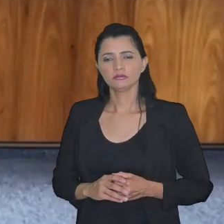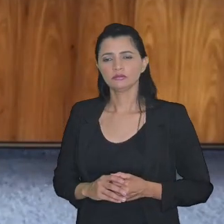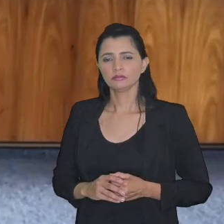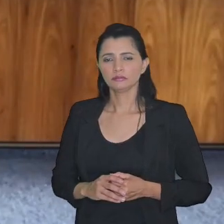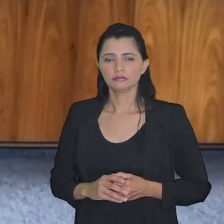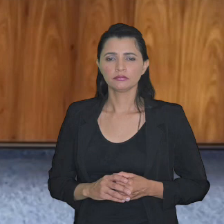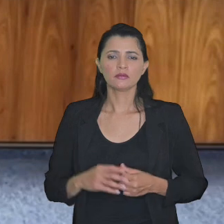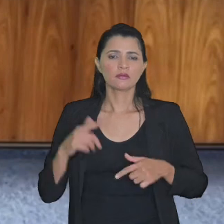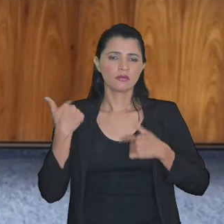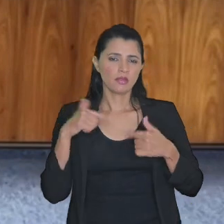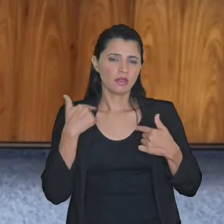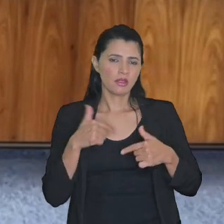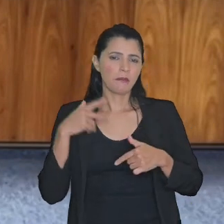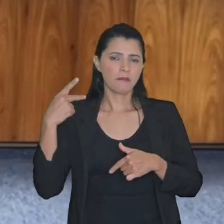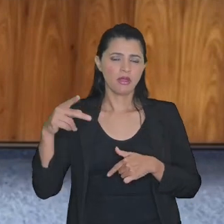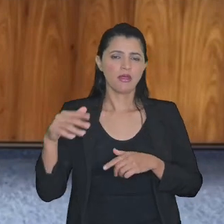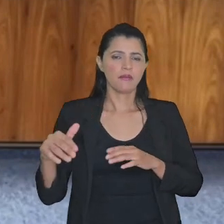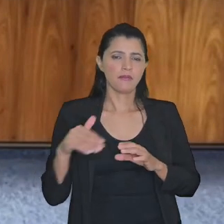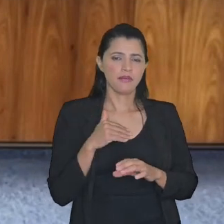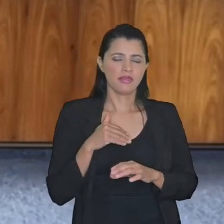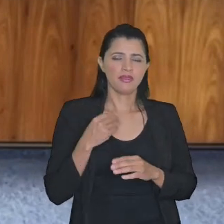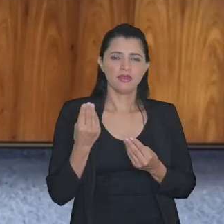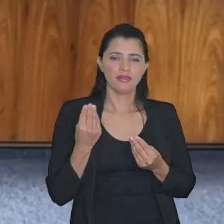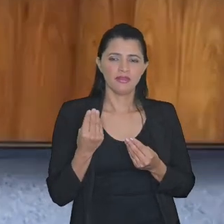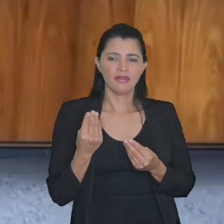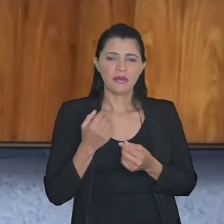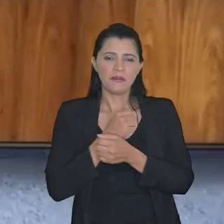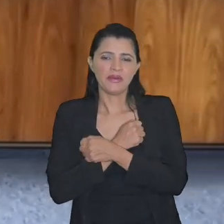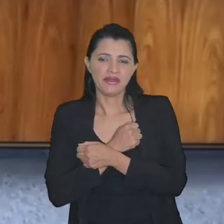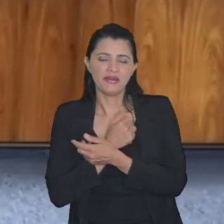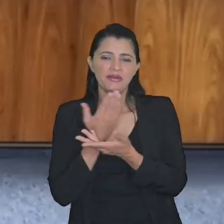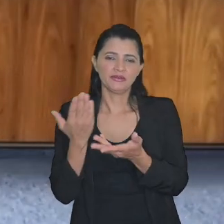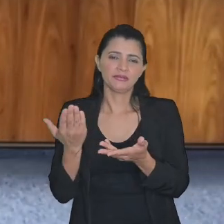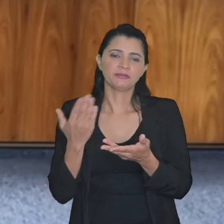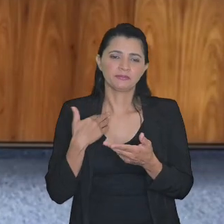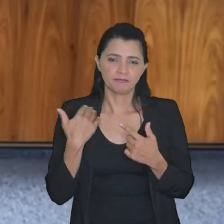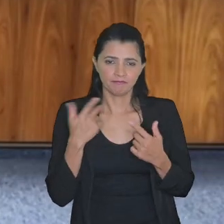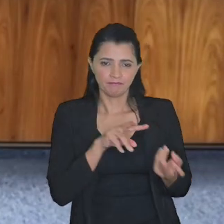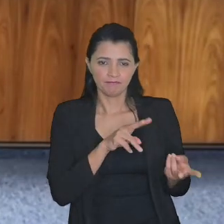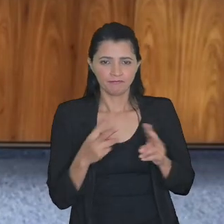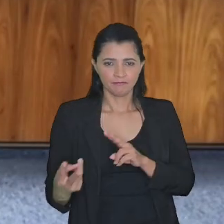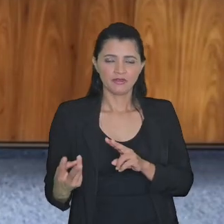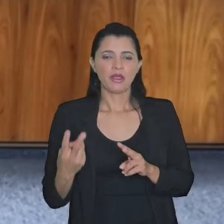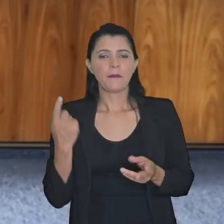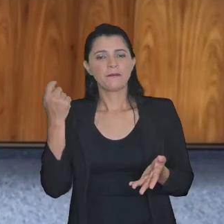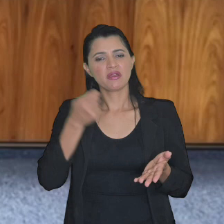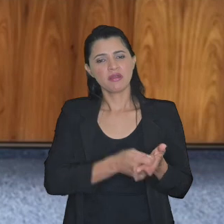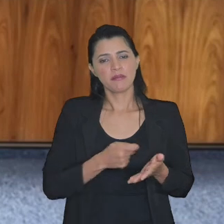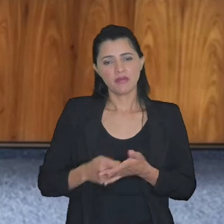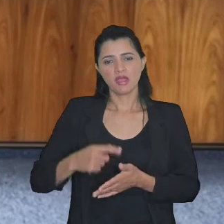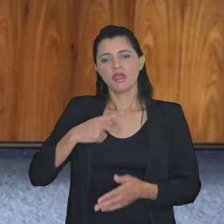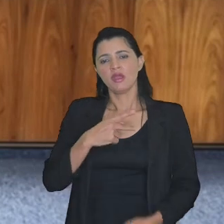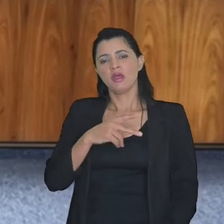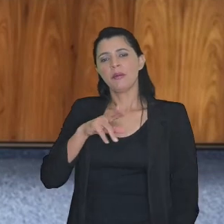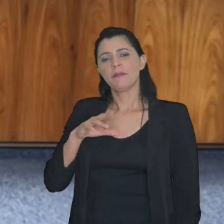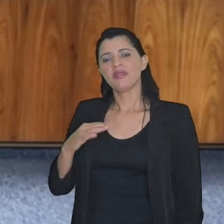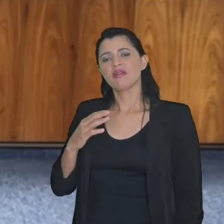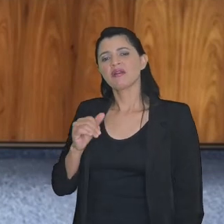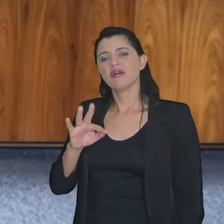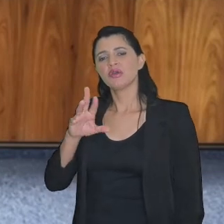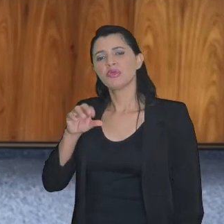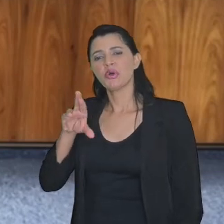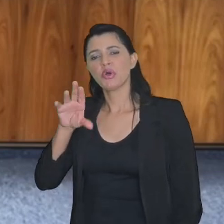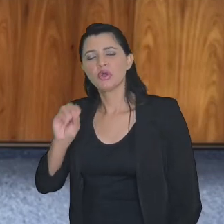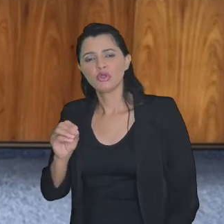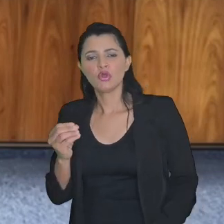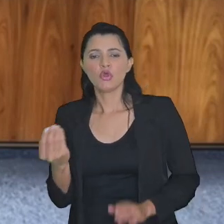que não considera que trabalha no meu gabinete um abraço ao Nivaldo na transação envolvendo o pagamento com precatórios o valor considerado será